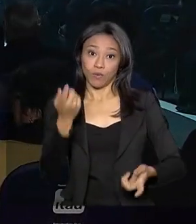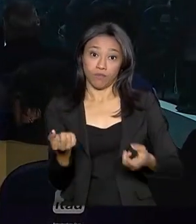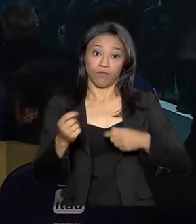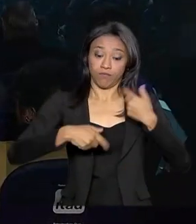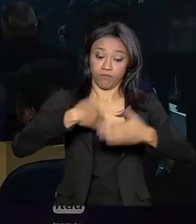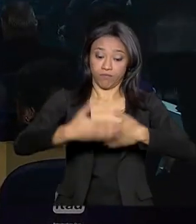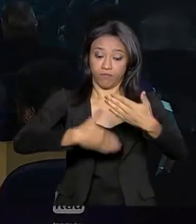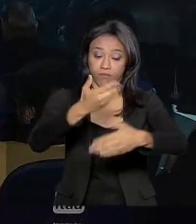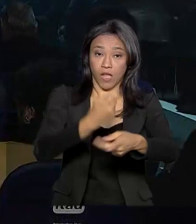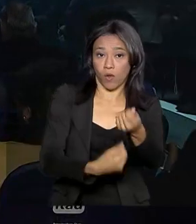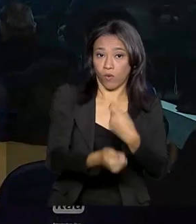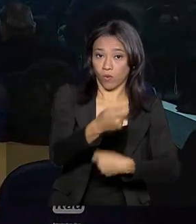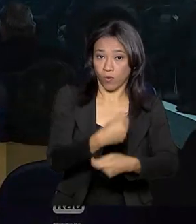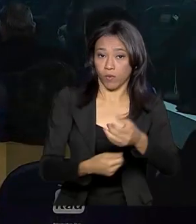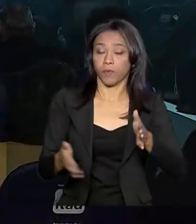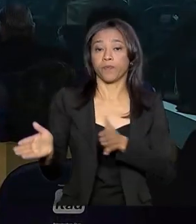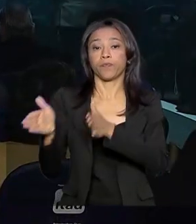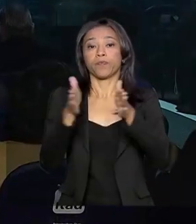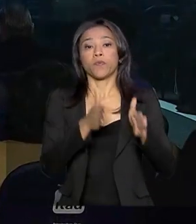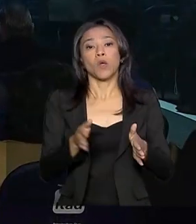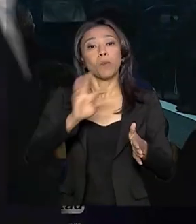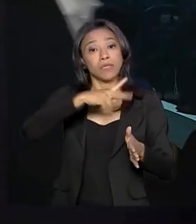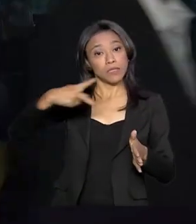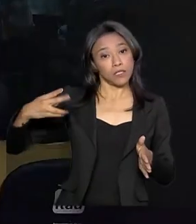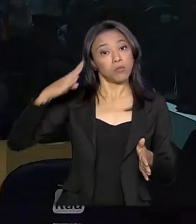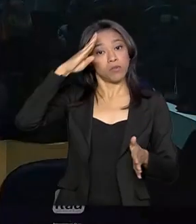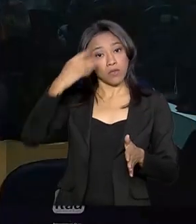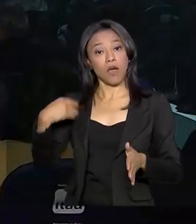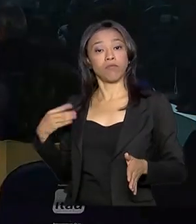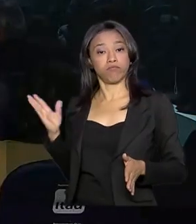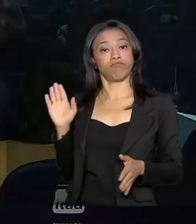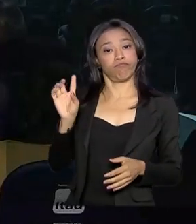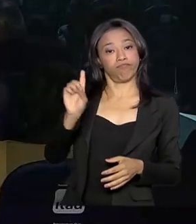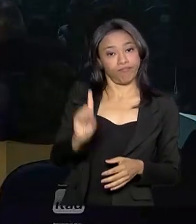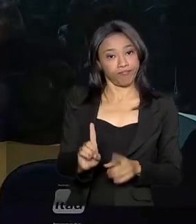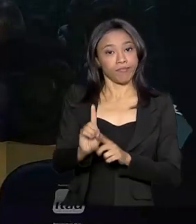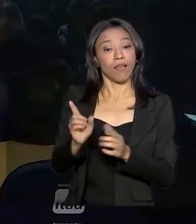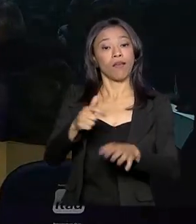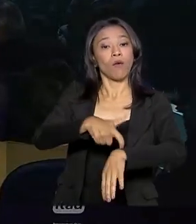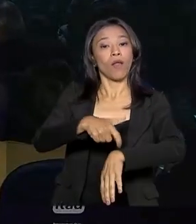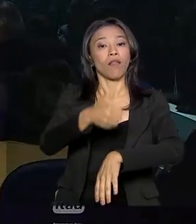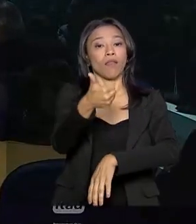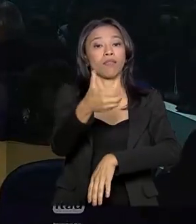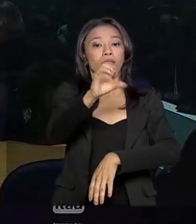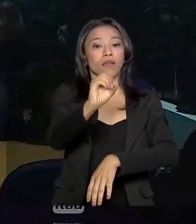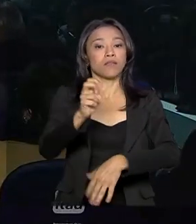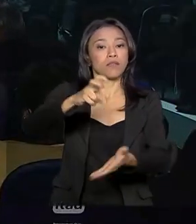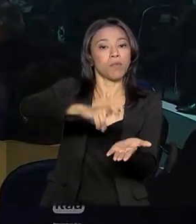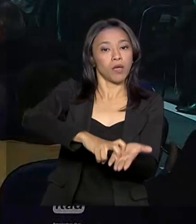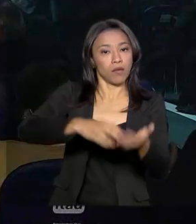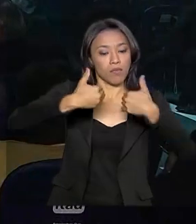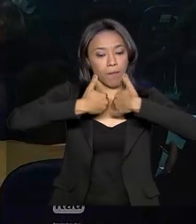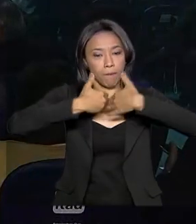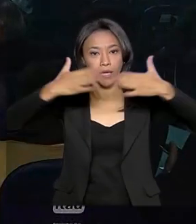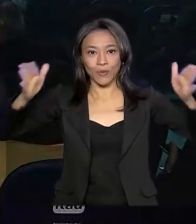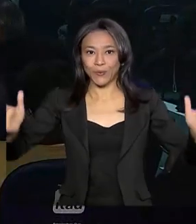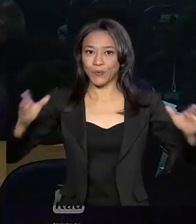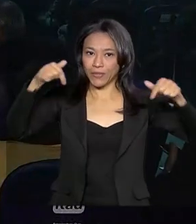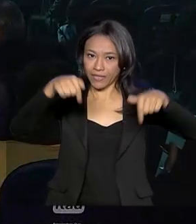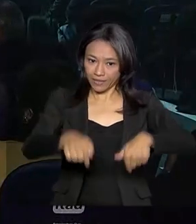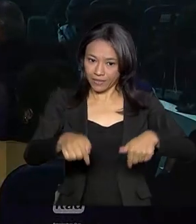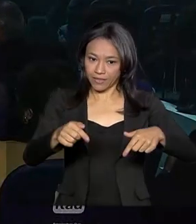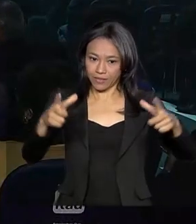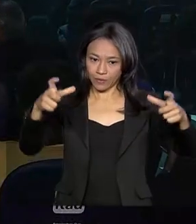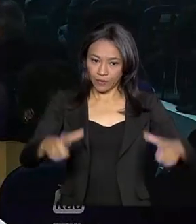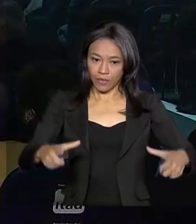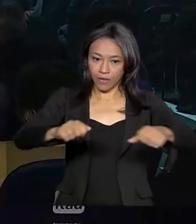O presidente Jair Bolsonaro participa logo mais às 10 horas da manhã da cerimônia de abertura que vai acontecer aqui neste